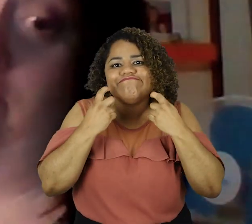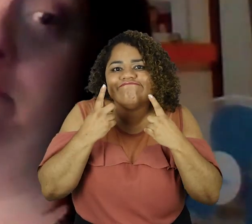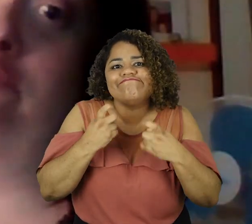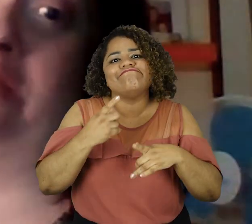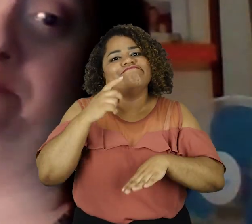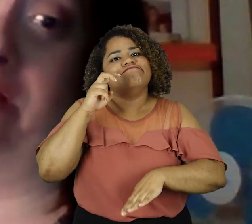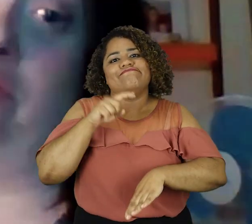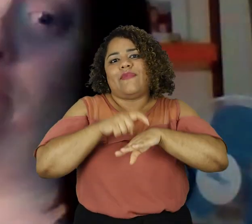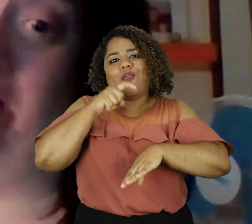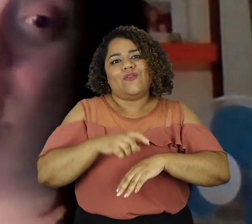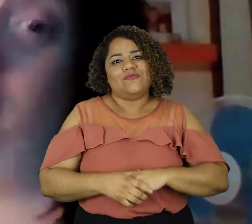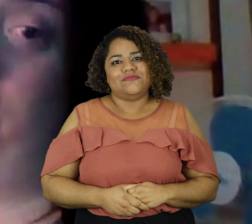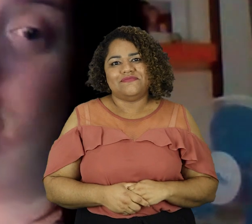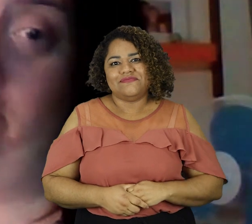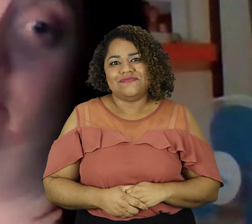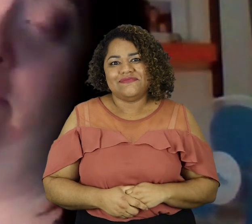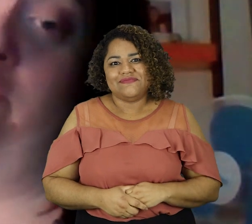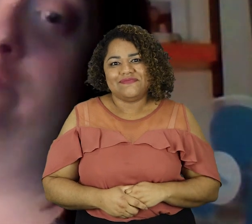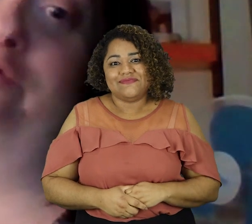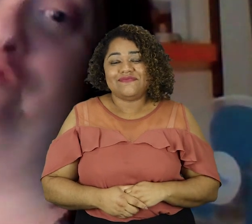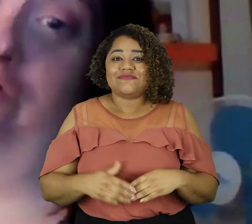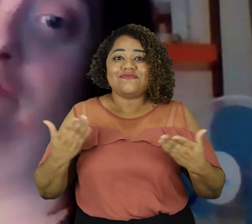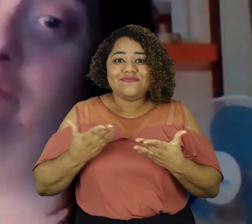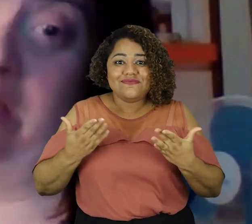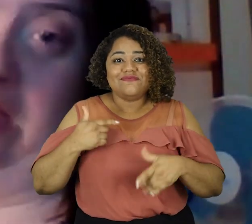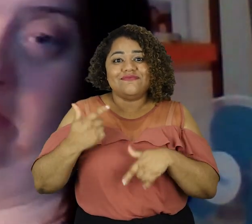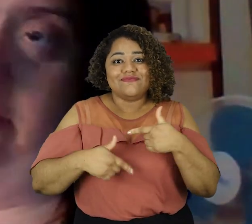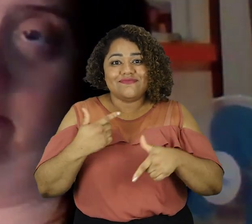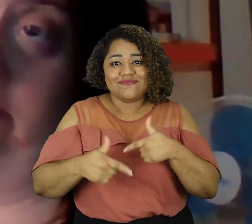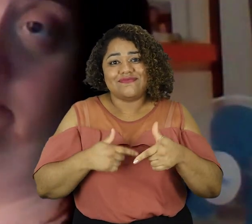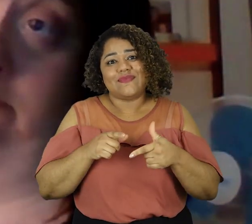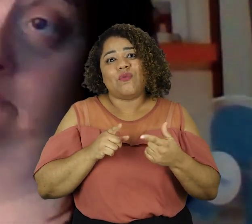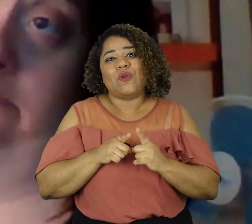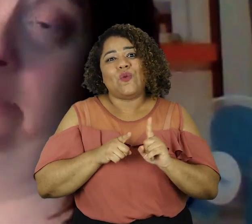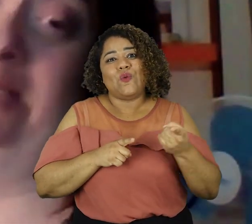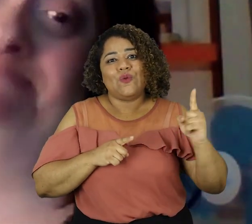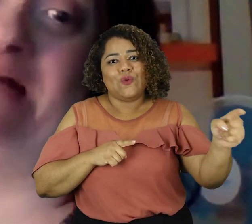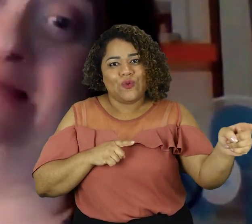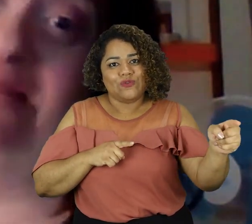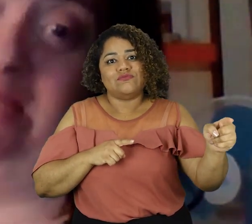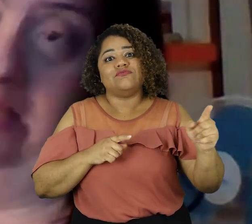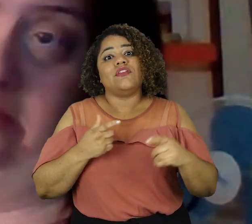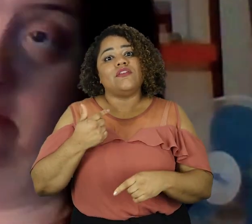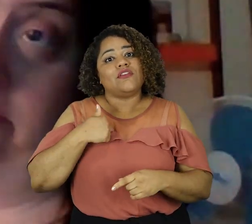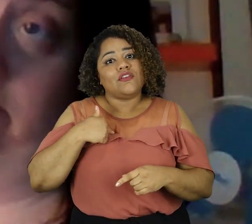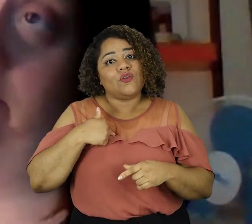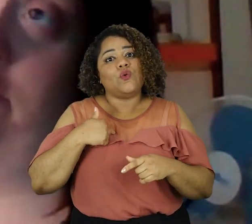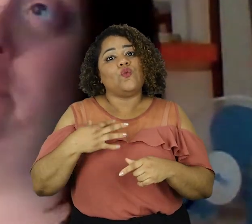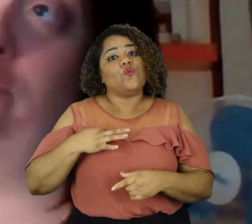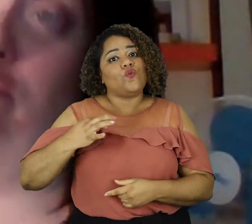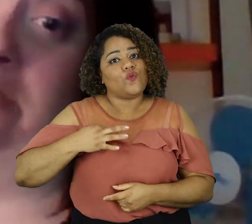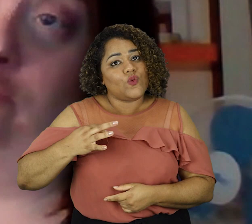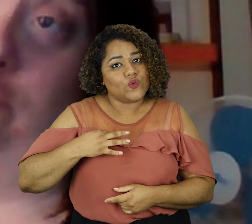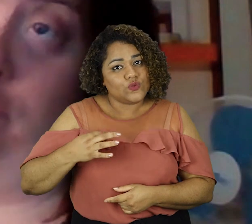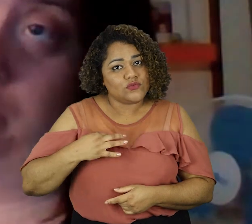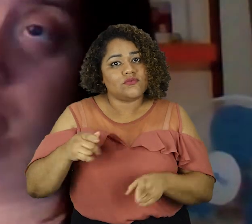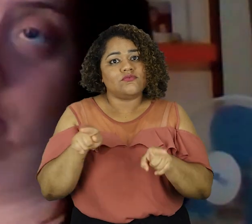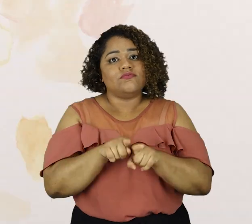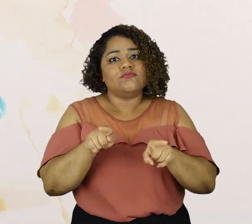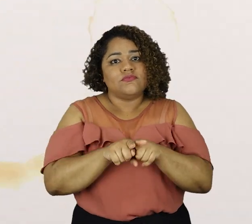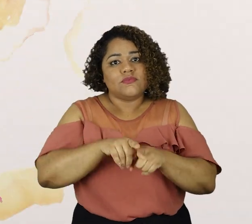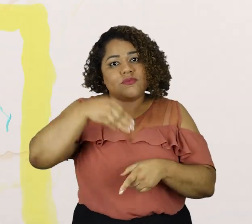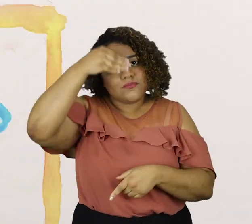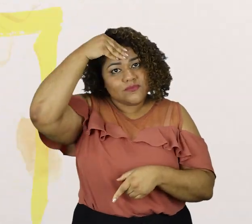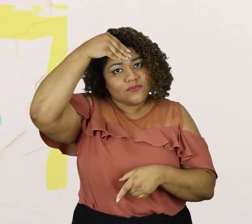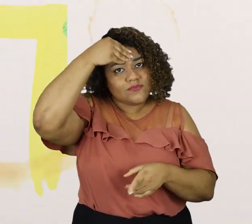Eu trabalho agora hoje como voluntária e madrinha de dois grupos,